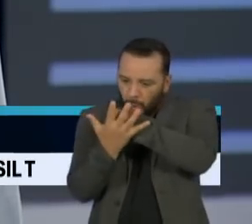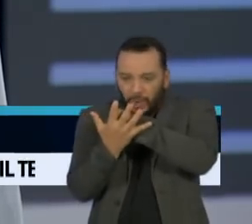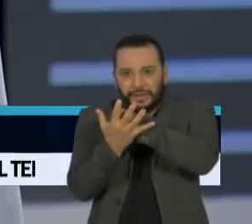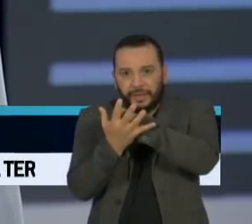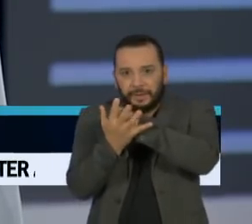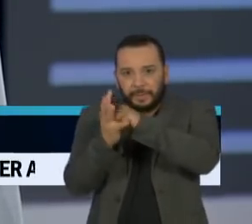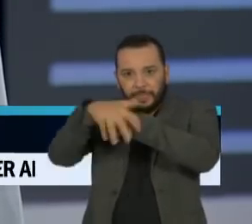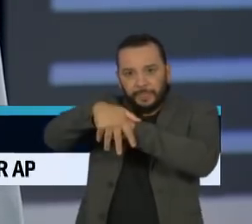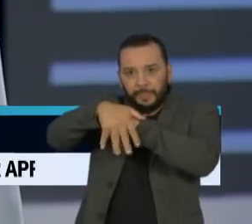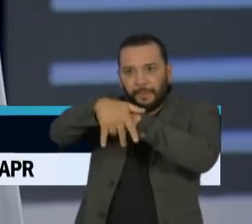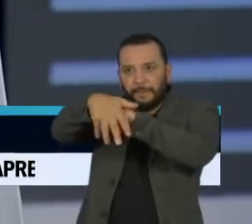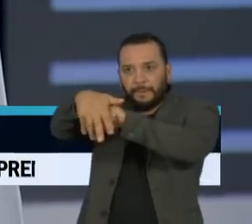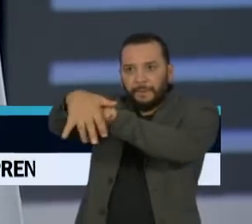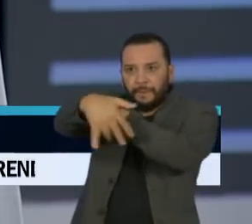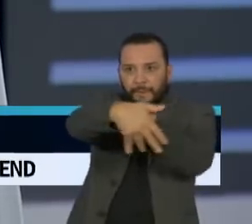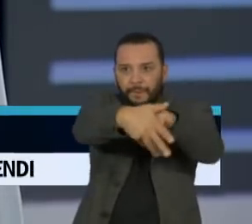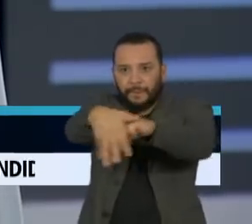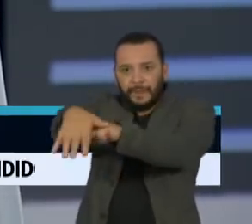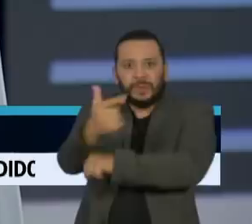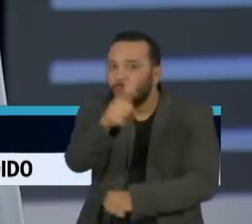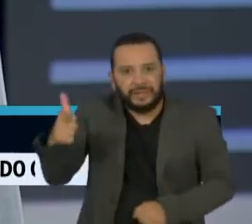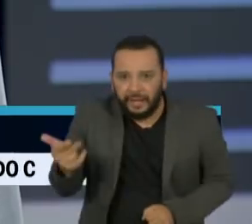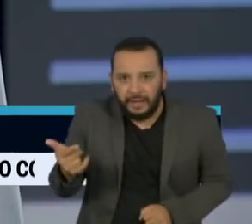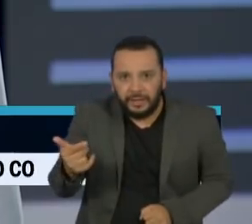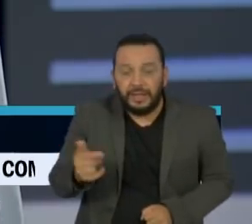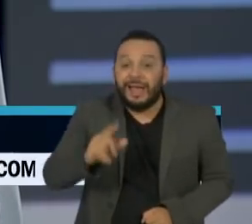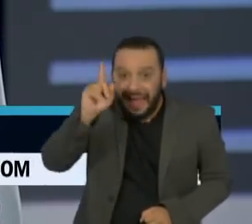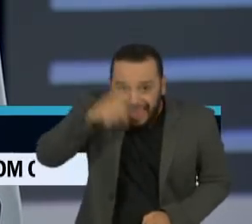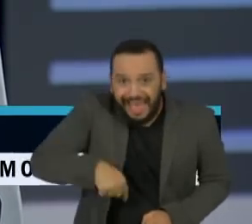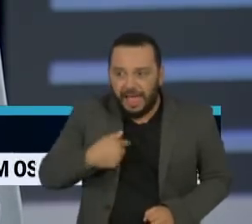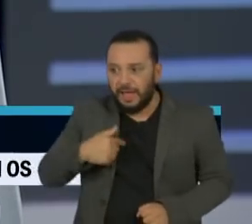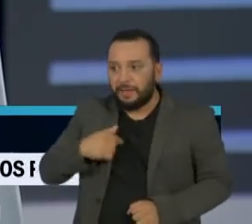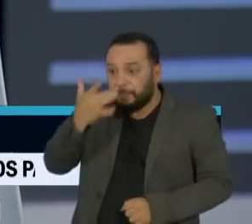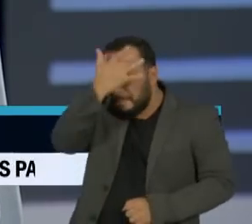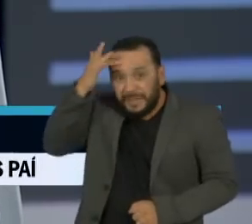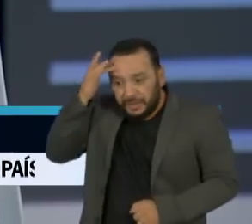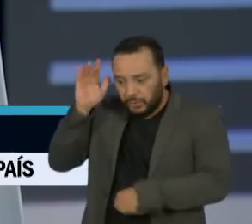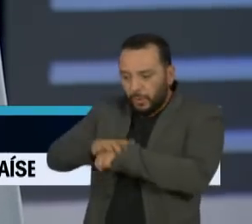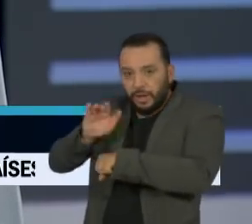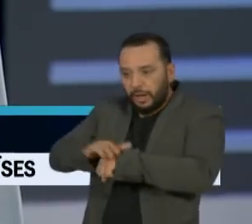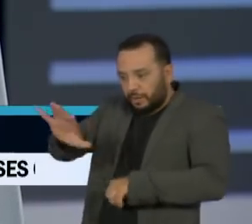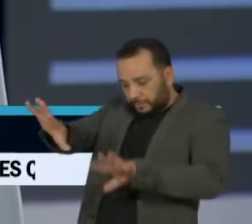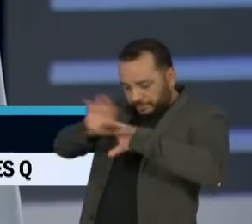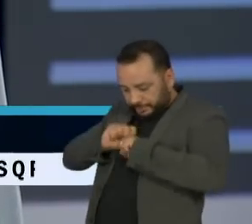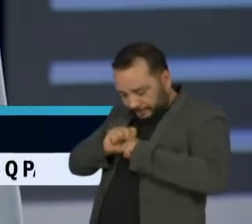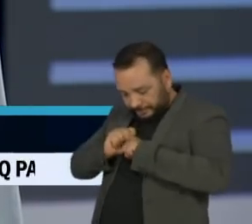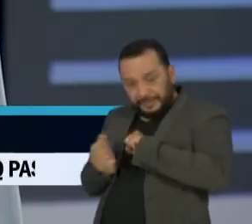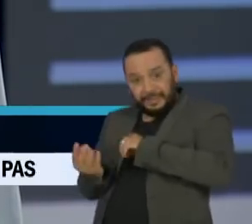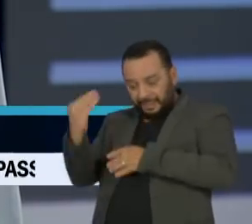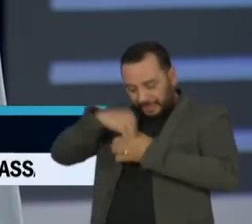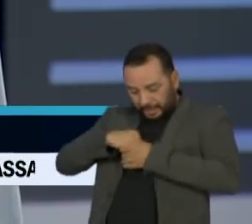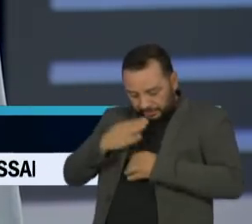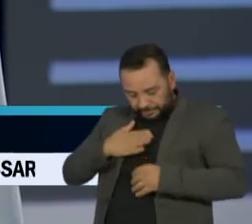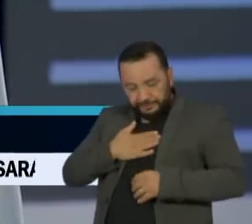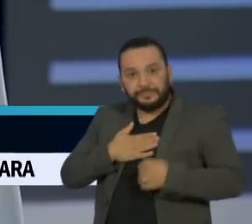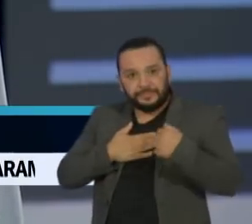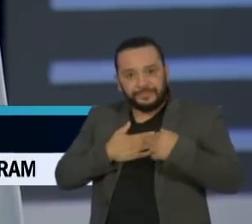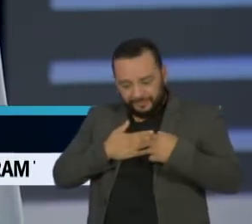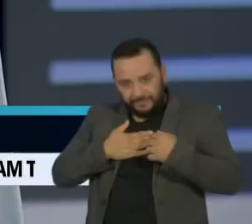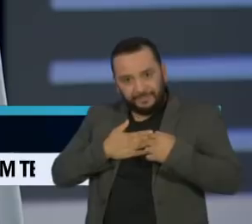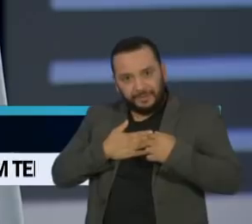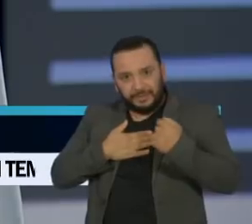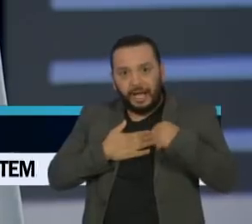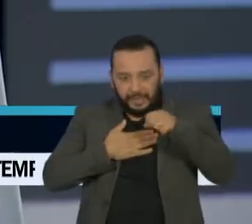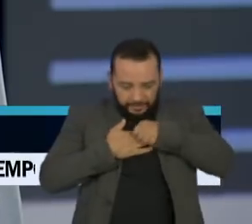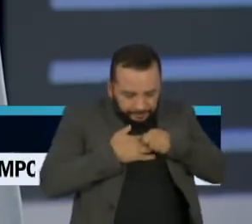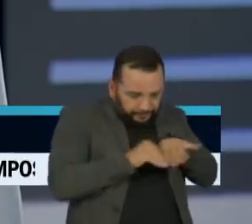ele de um lugar para outro é o transporte humano. Esses vírus não têm, quando eles se adaptam a viver na gente, como aconteceu com